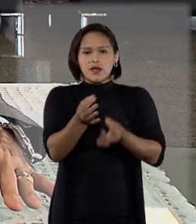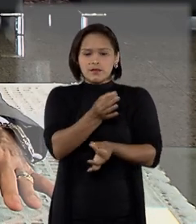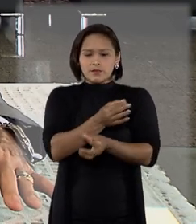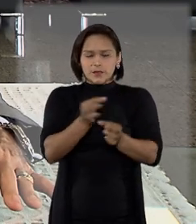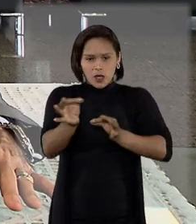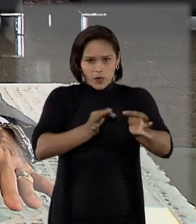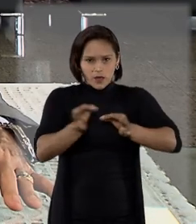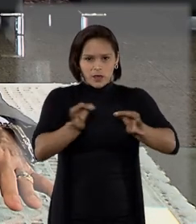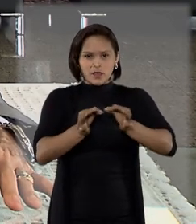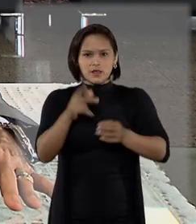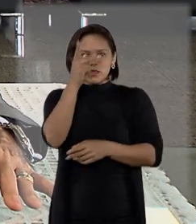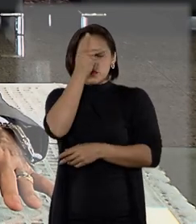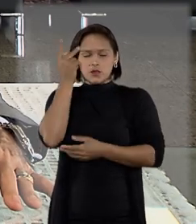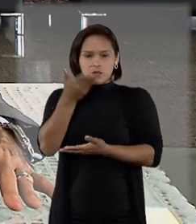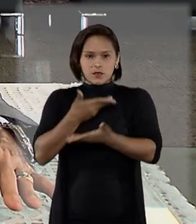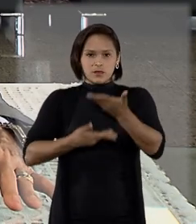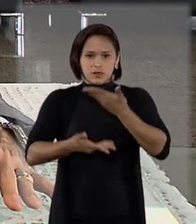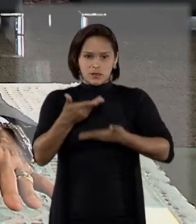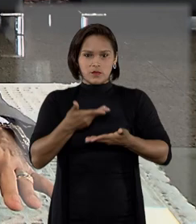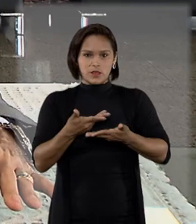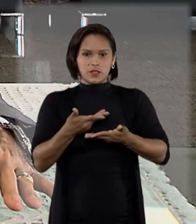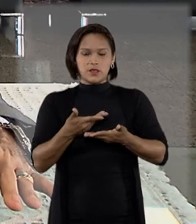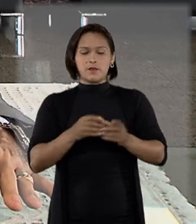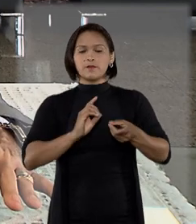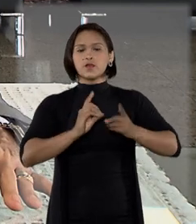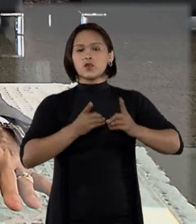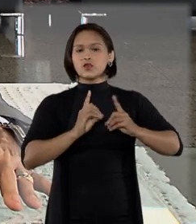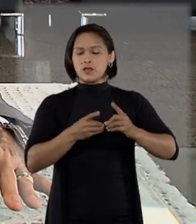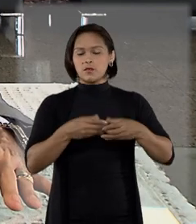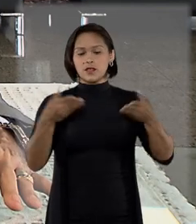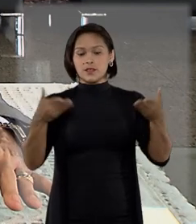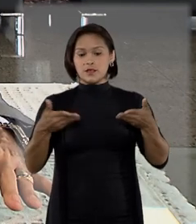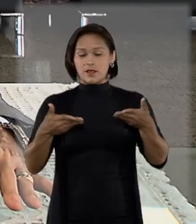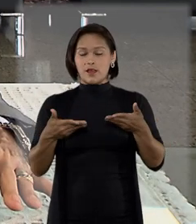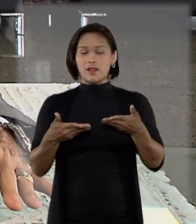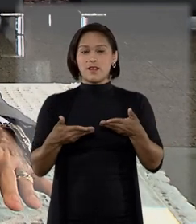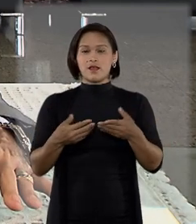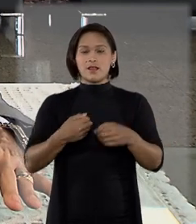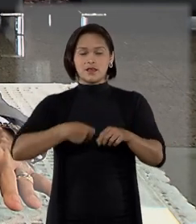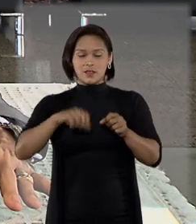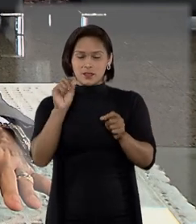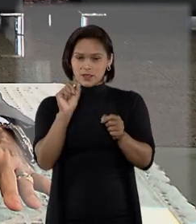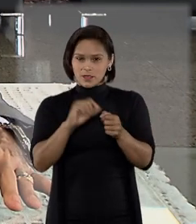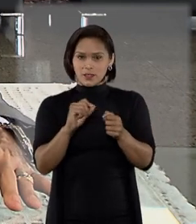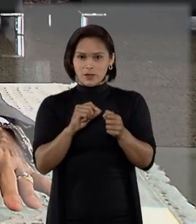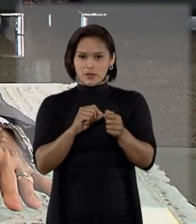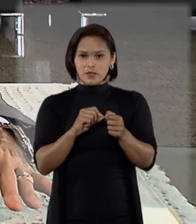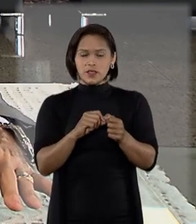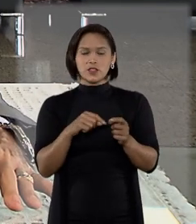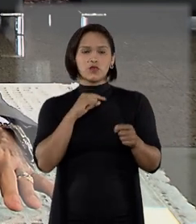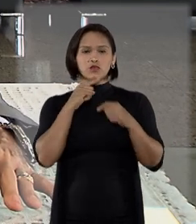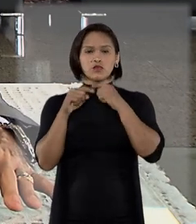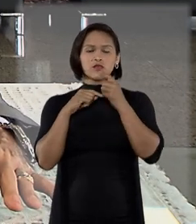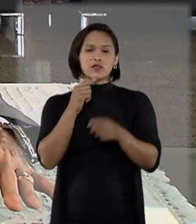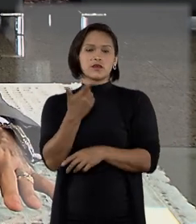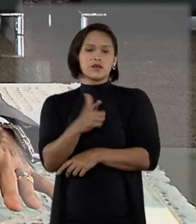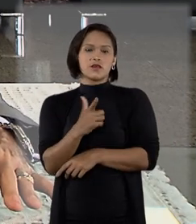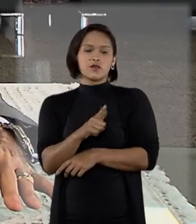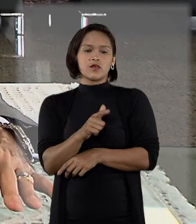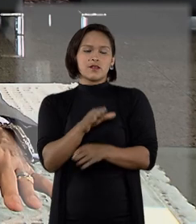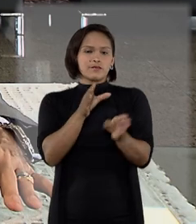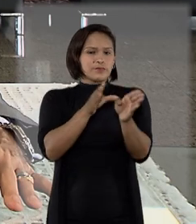negócios e as pessoas envolvidas. Os debates que aqui serão travados, não tenho dúvidas,